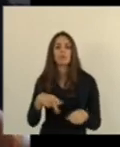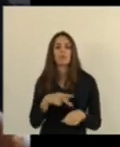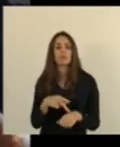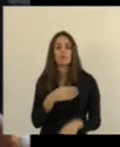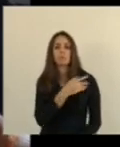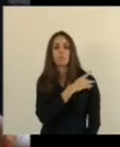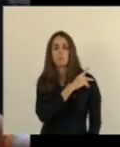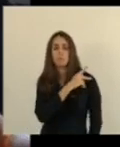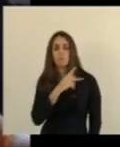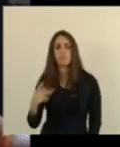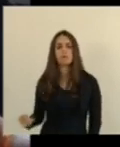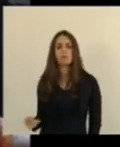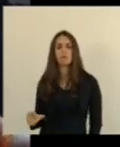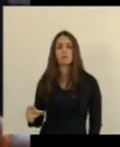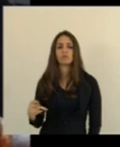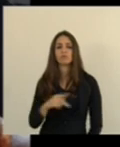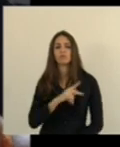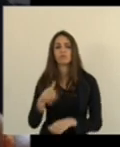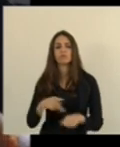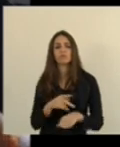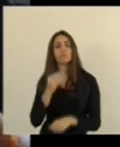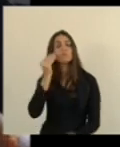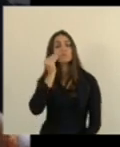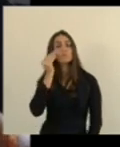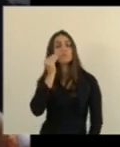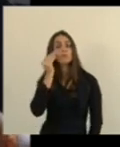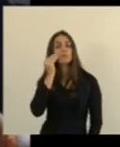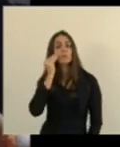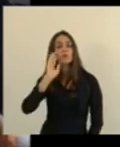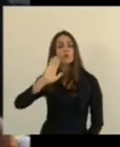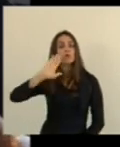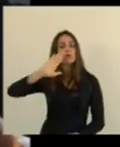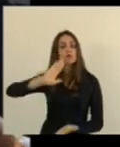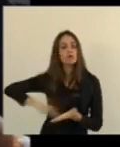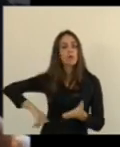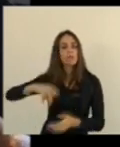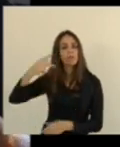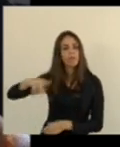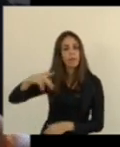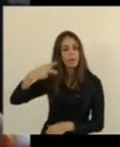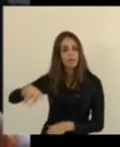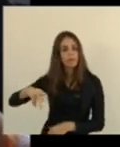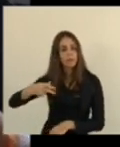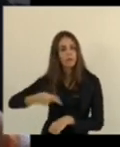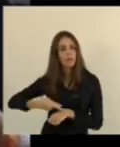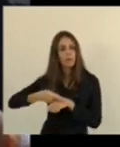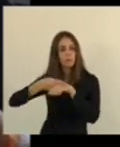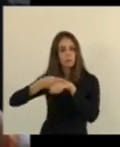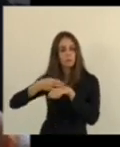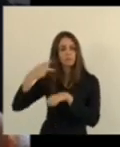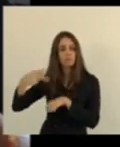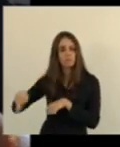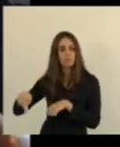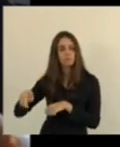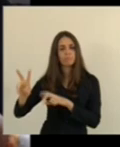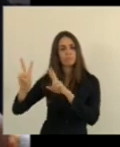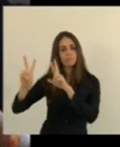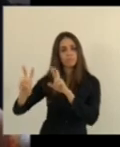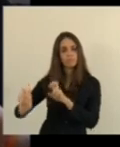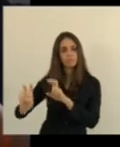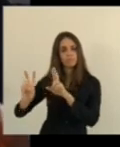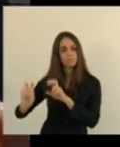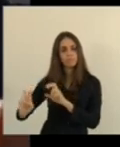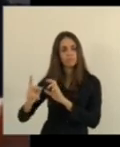hoje de tentar tirar de Paulo Freire a